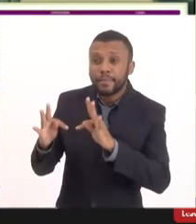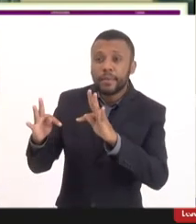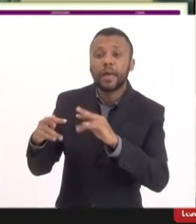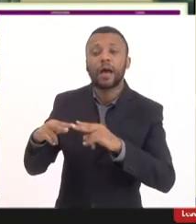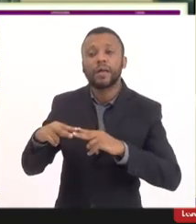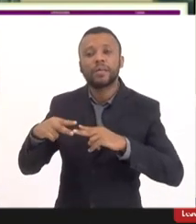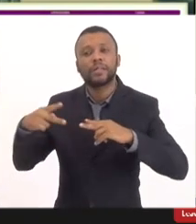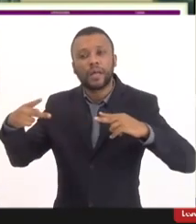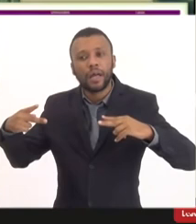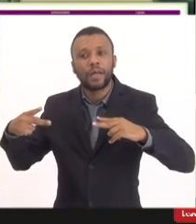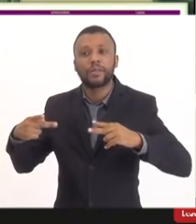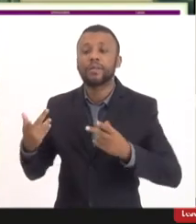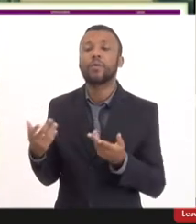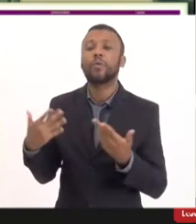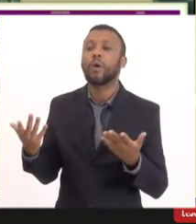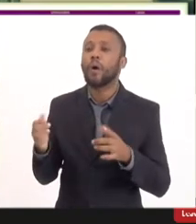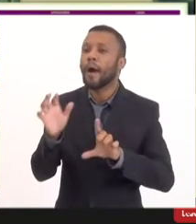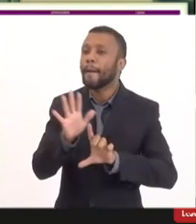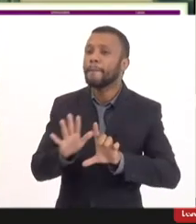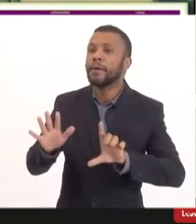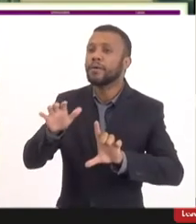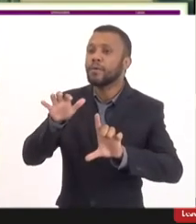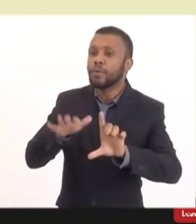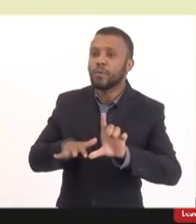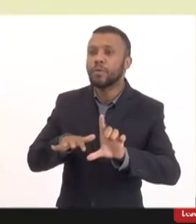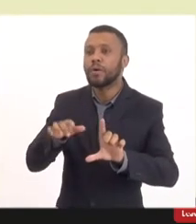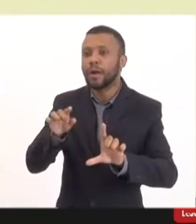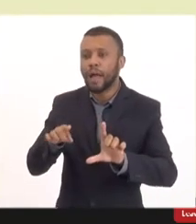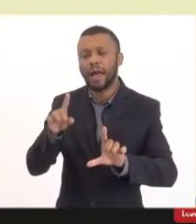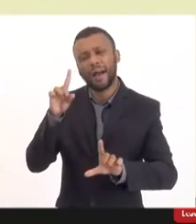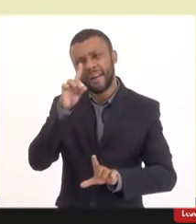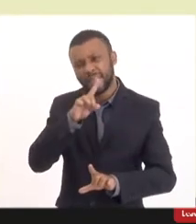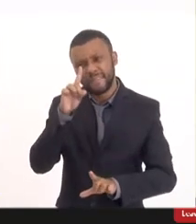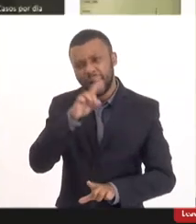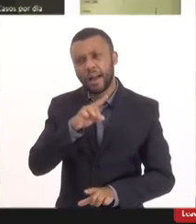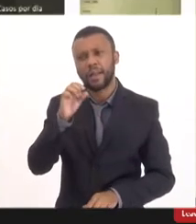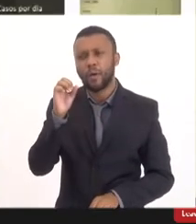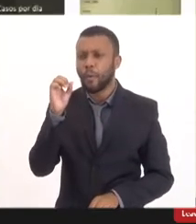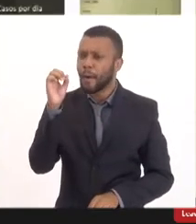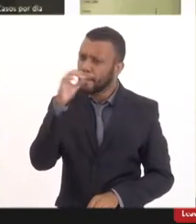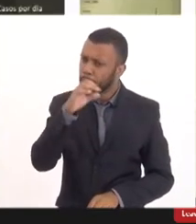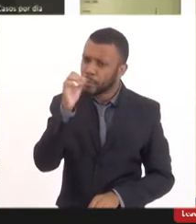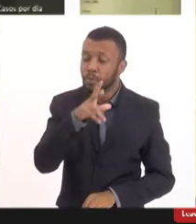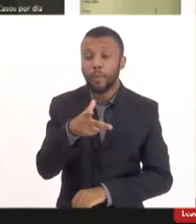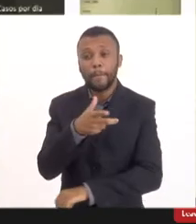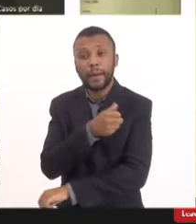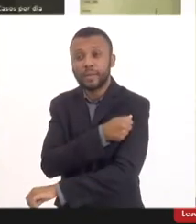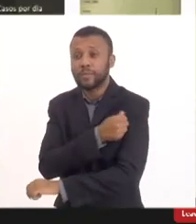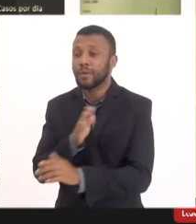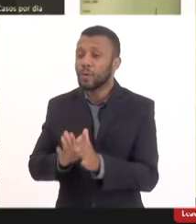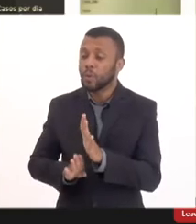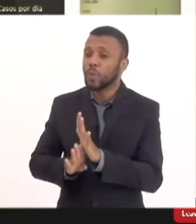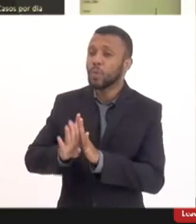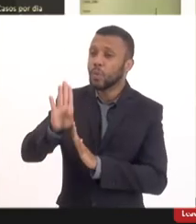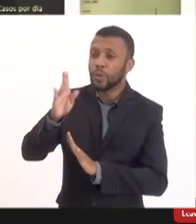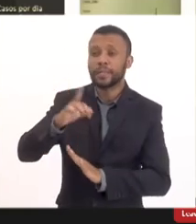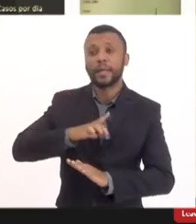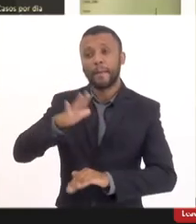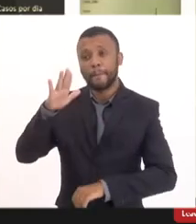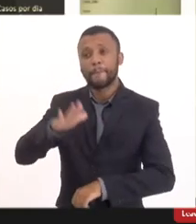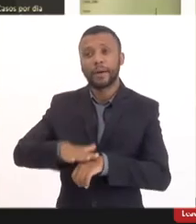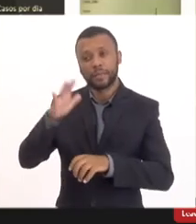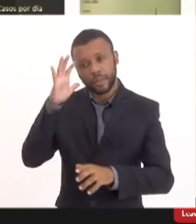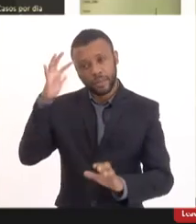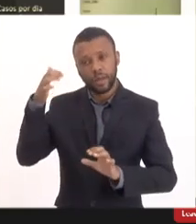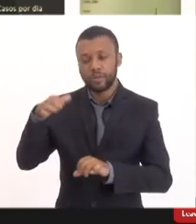e isso com as plataformas que estão aí isso é uma falha isso é um absurdo olha os países mais vacinados do mundo são os que tem mais casos de